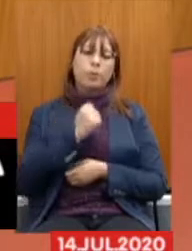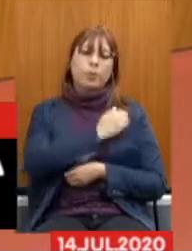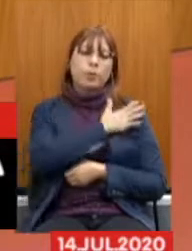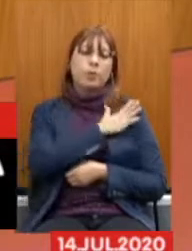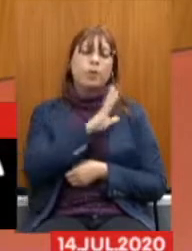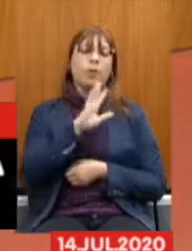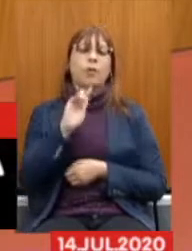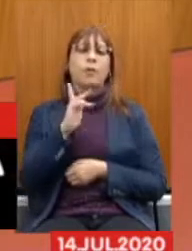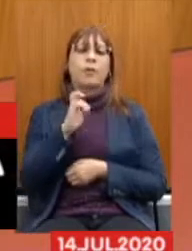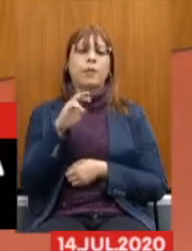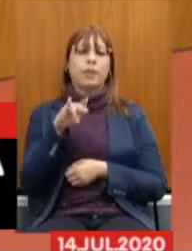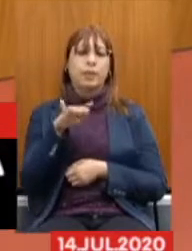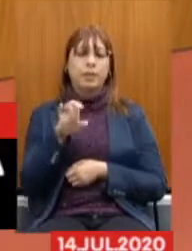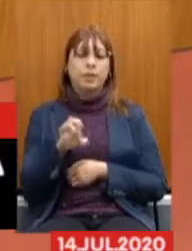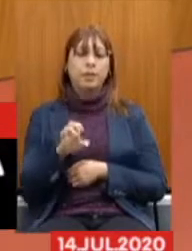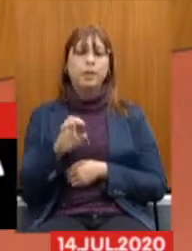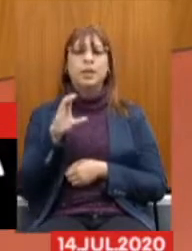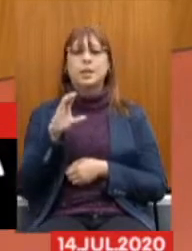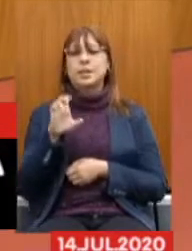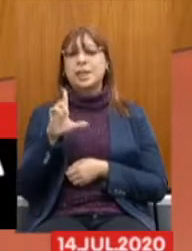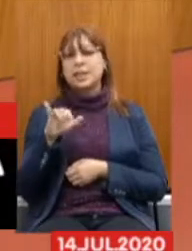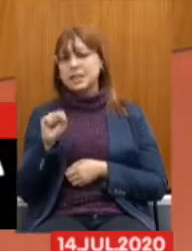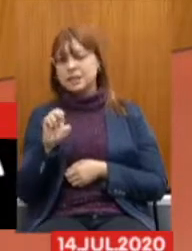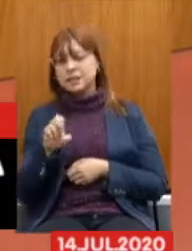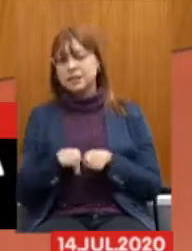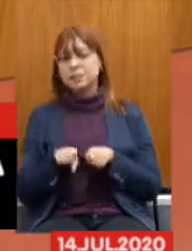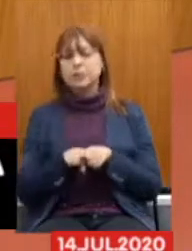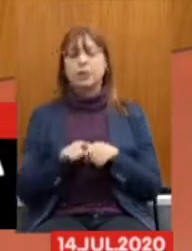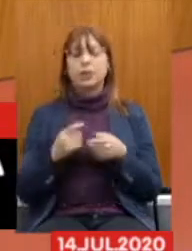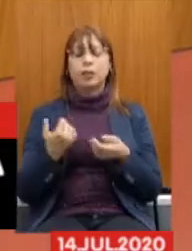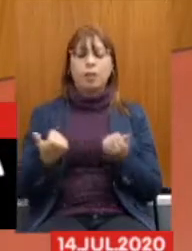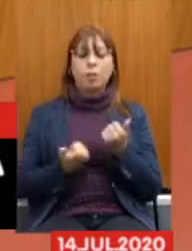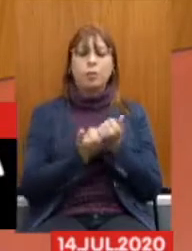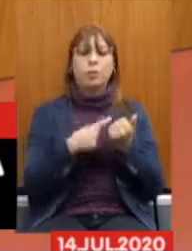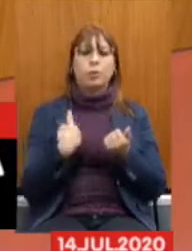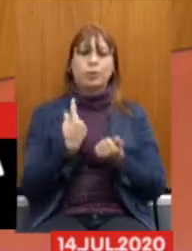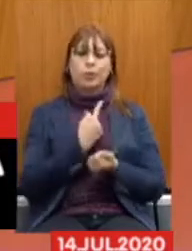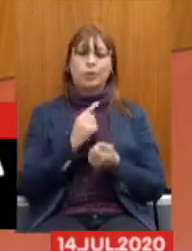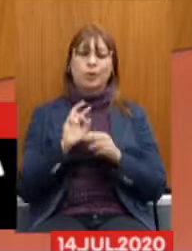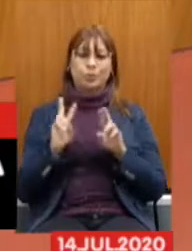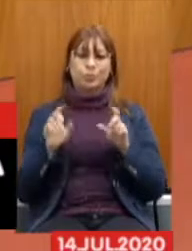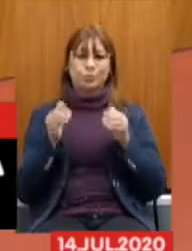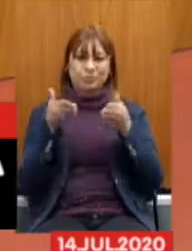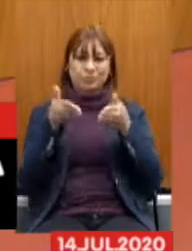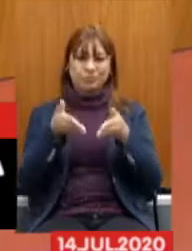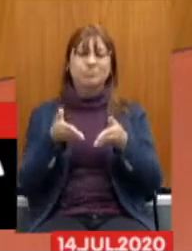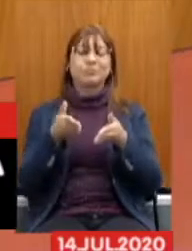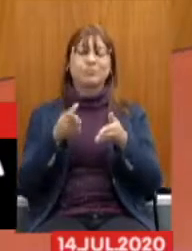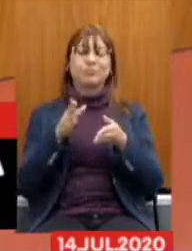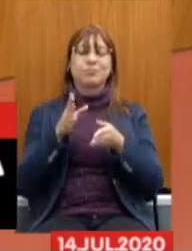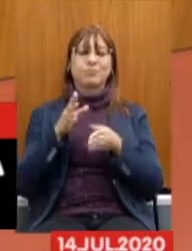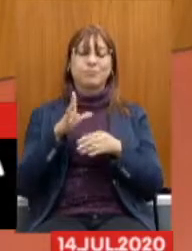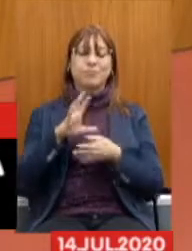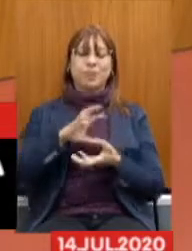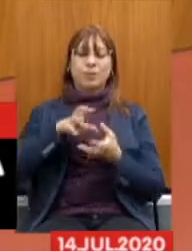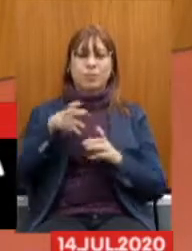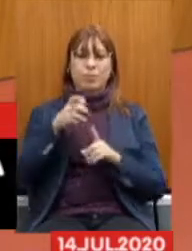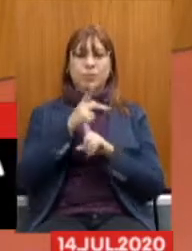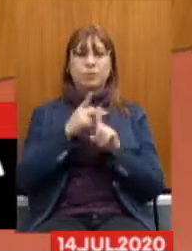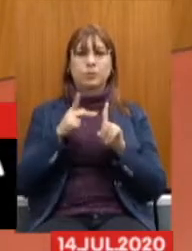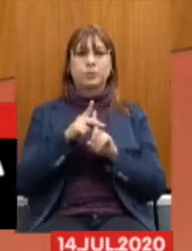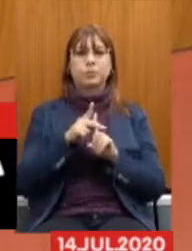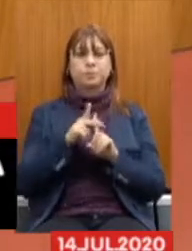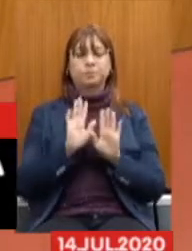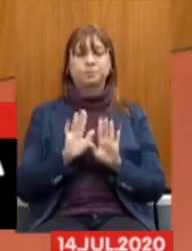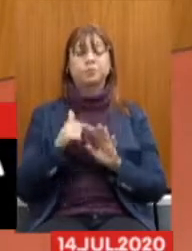apoiando Nessa questão Da reforma Da Previdência Eu considero Que o seminário Virtual É importante